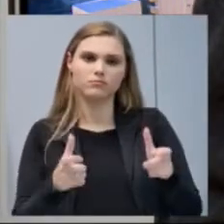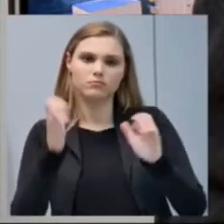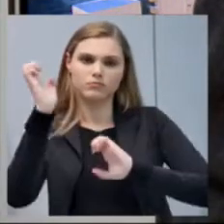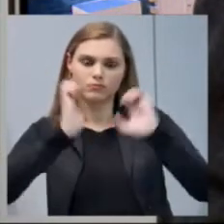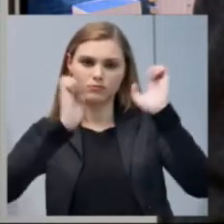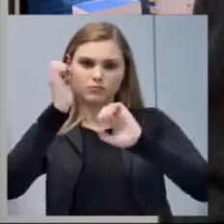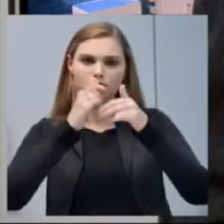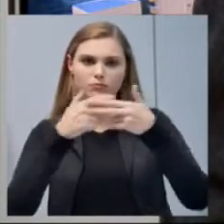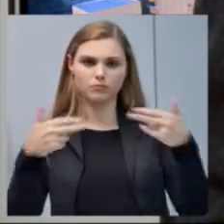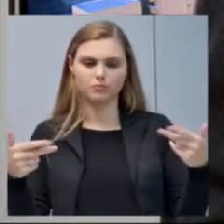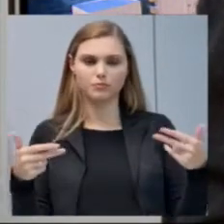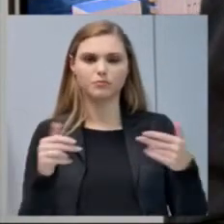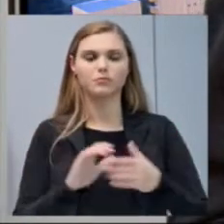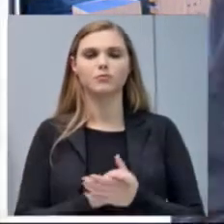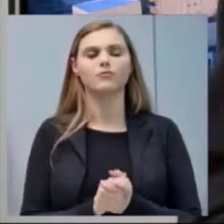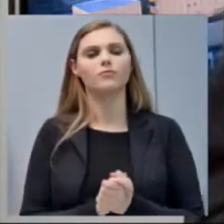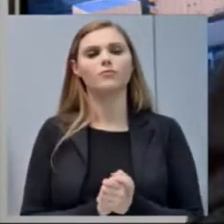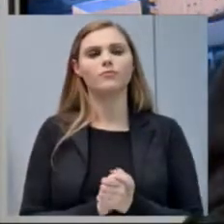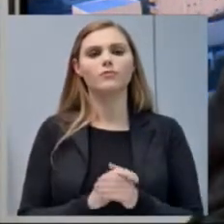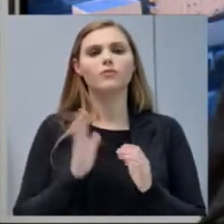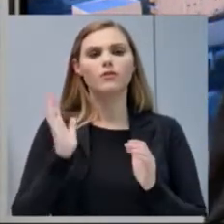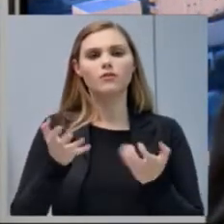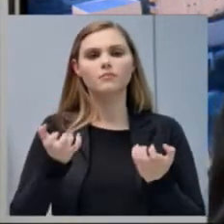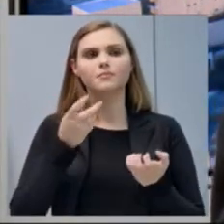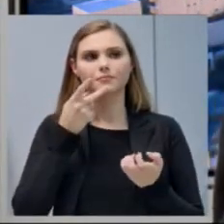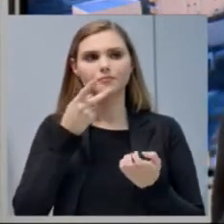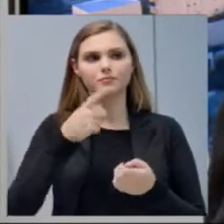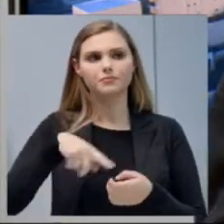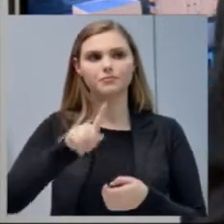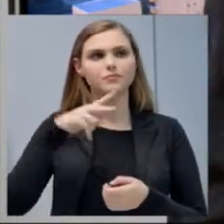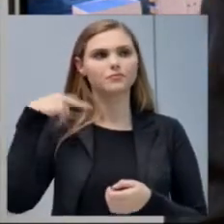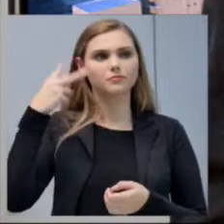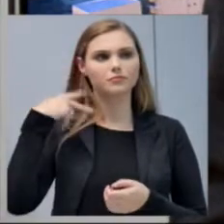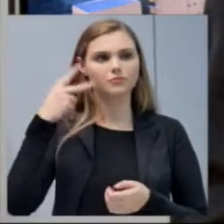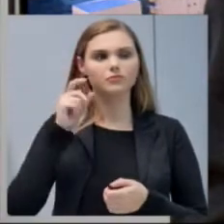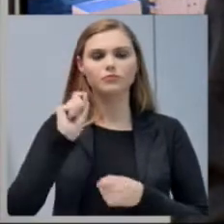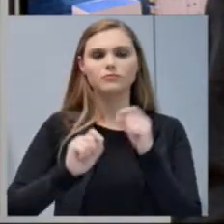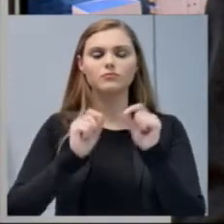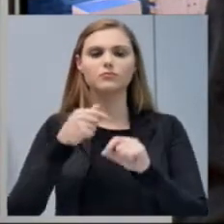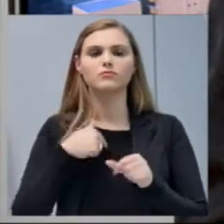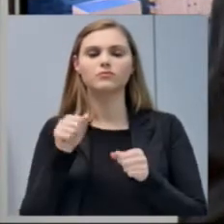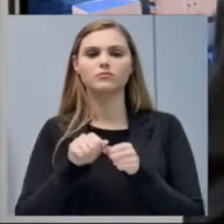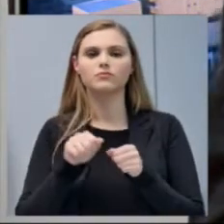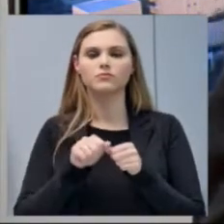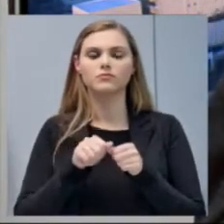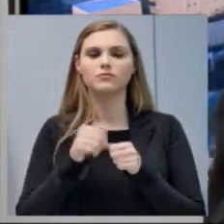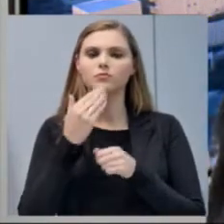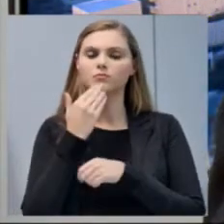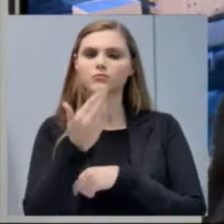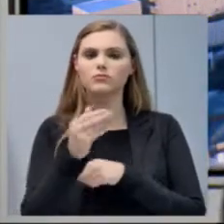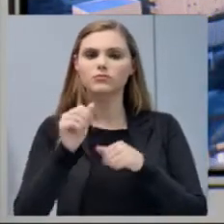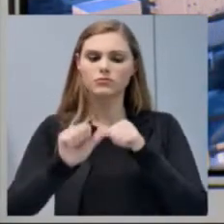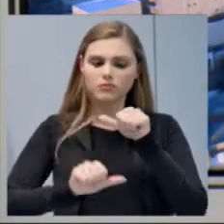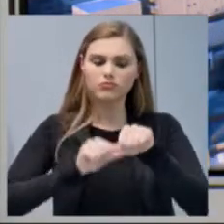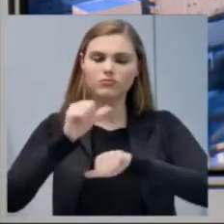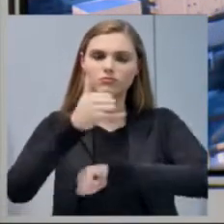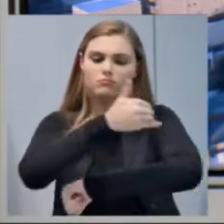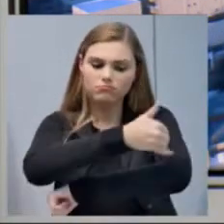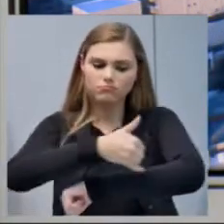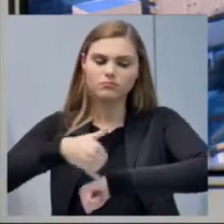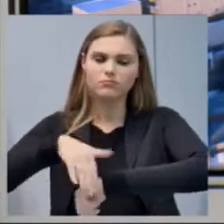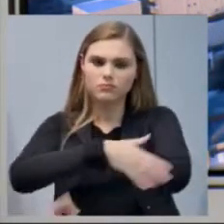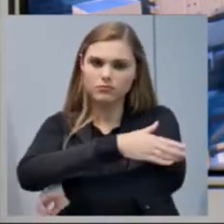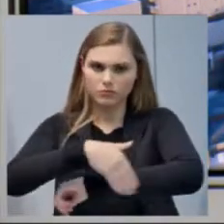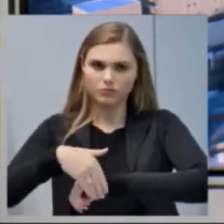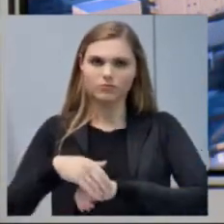quero dizer para os senhores vereadores o porquê que estou fazendo essas reivindicações de pavimentação. Muitos dos senhores vereadores